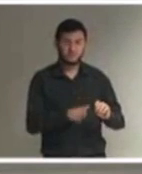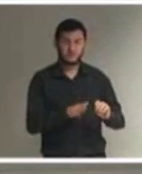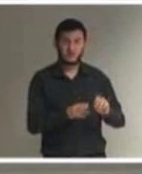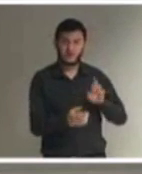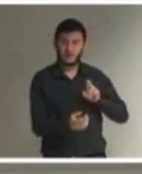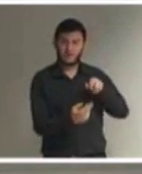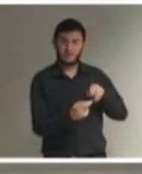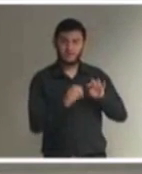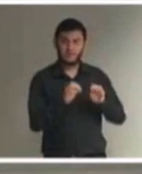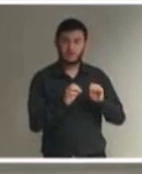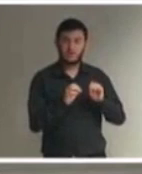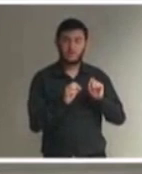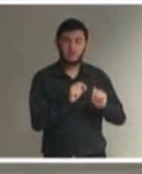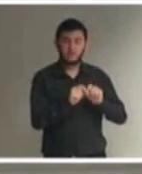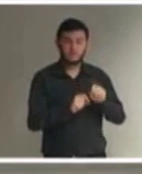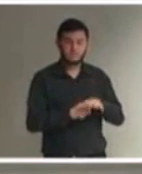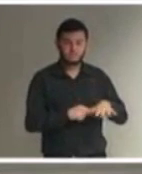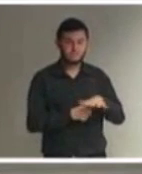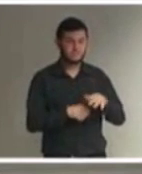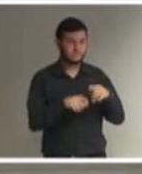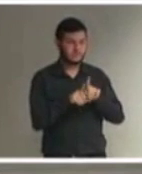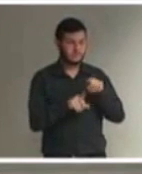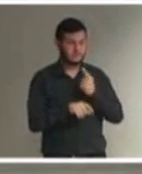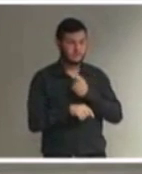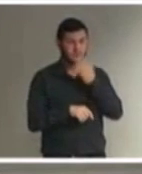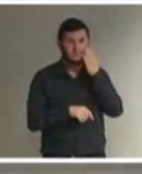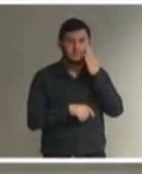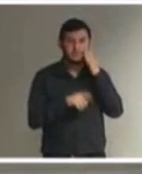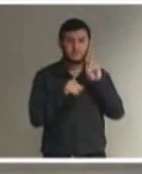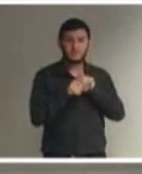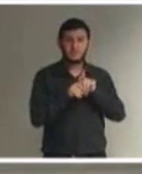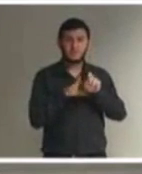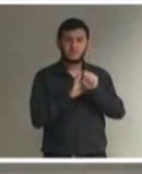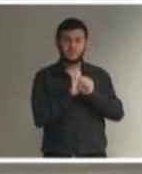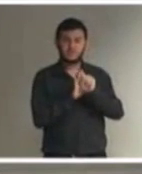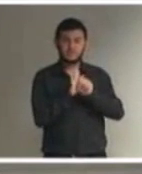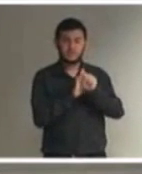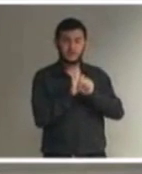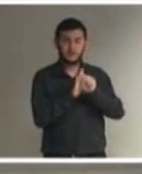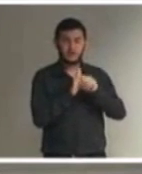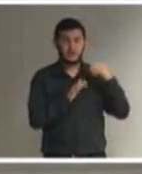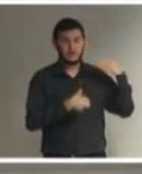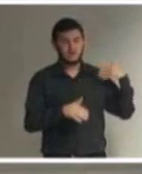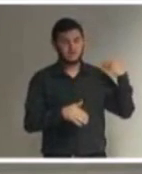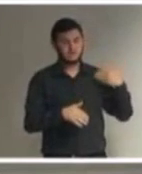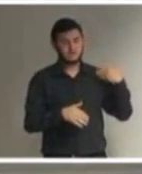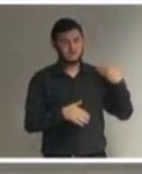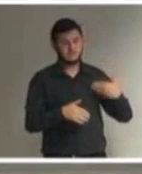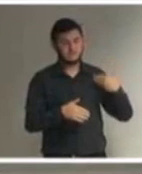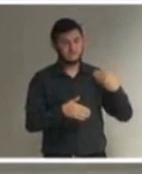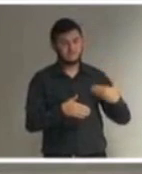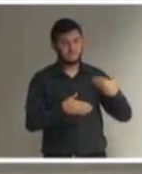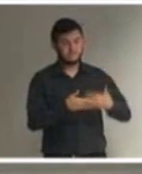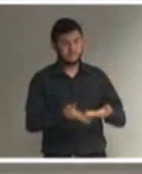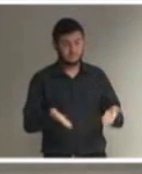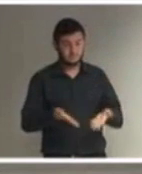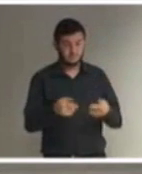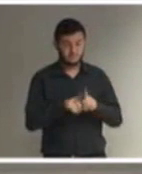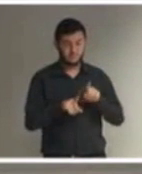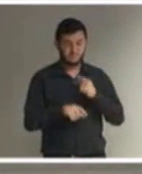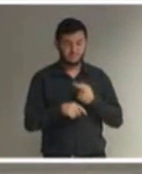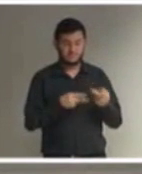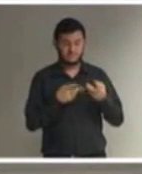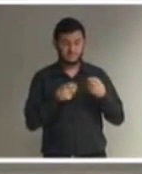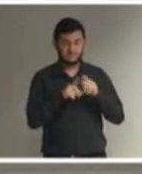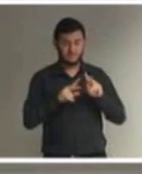ao longo dos séculos, a humanidade, infelizmente, veio evoluindo de maneira muito devagar.